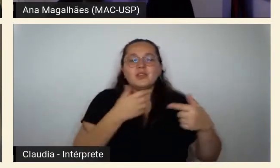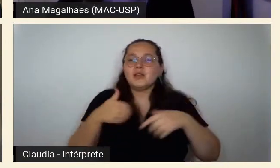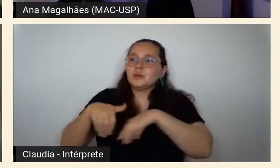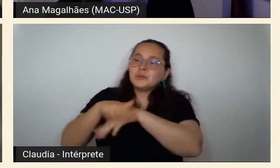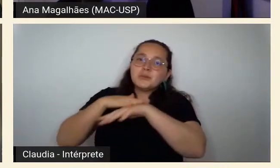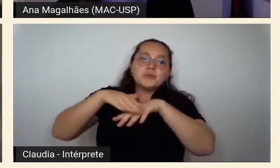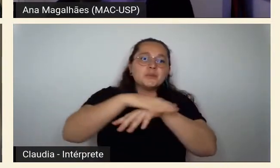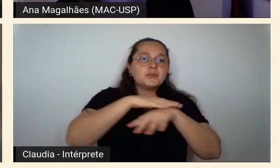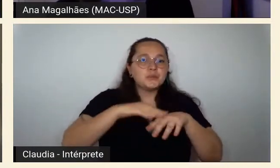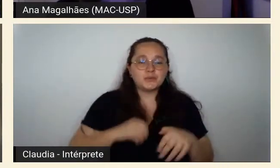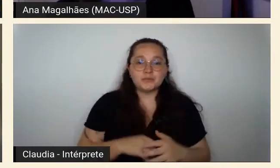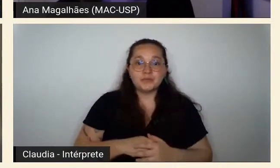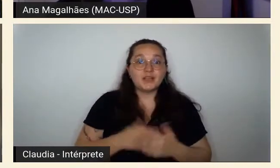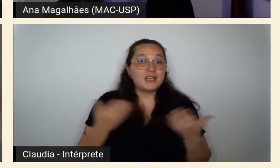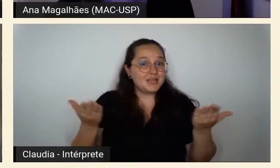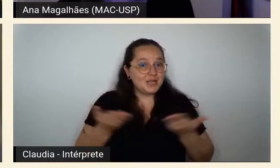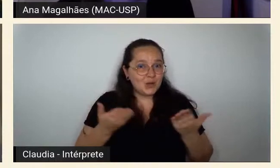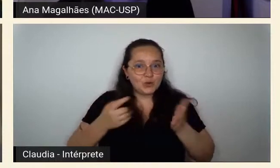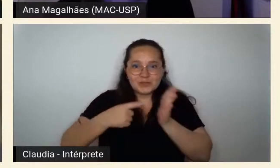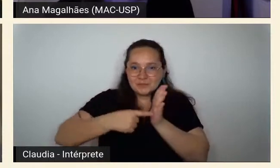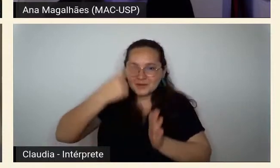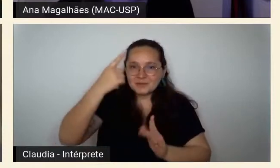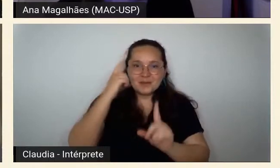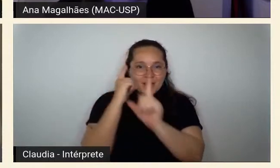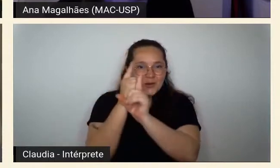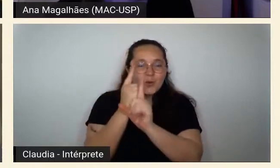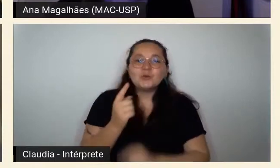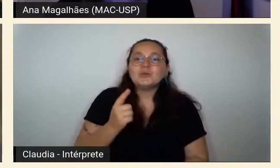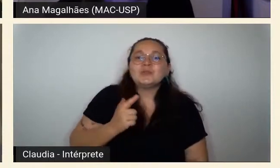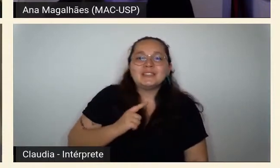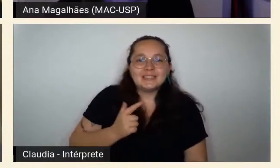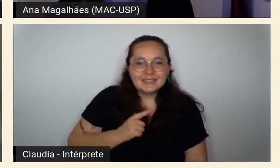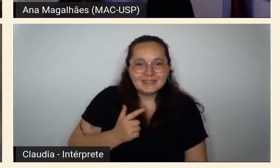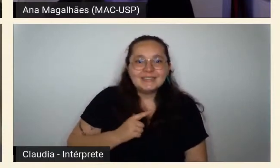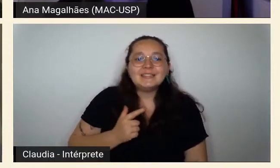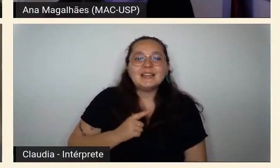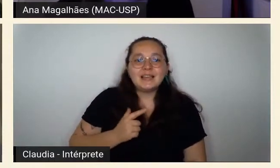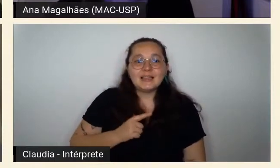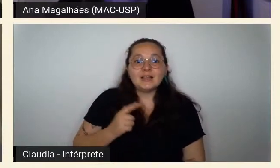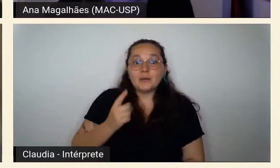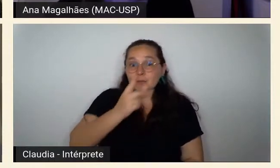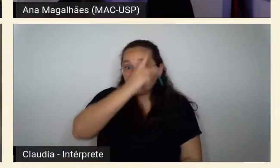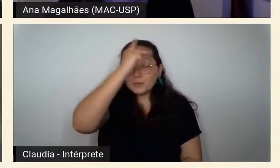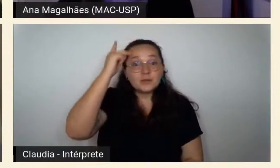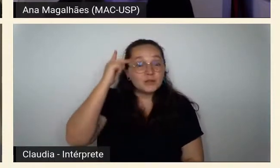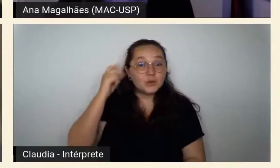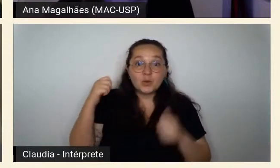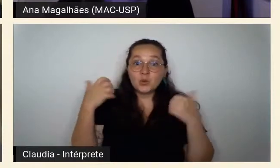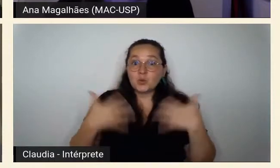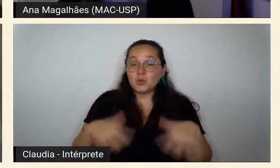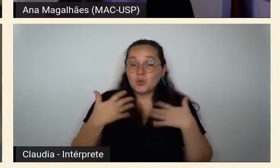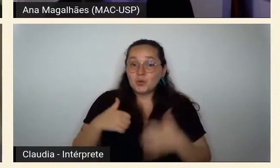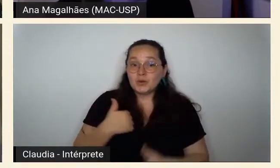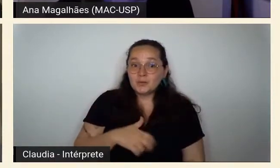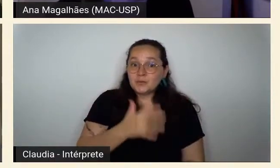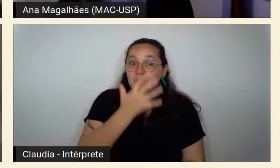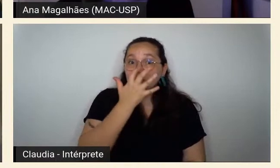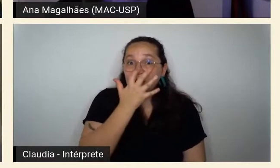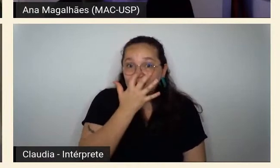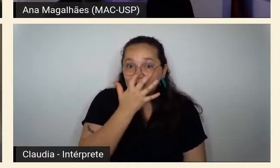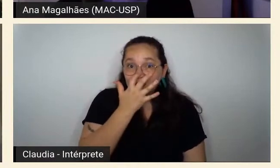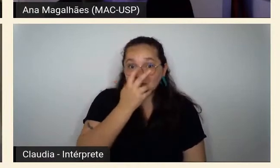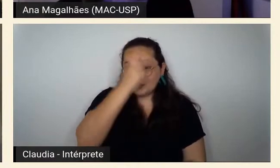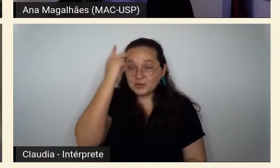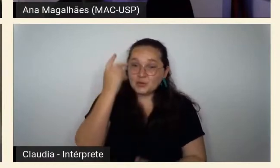nesta primeira noite, onde temos um número impressionante, uma qualidade impressionante de convidadas e de